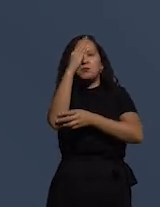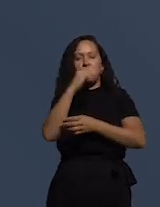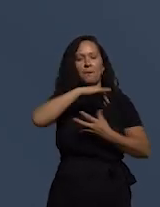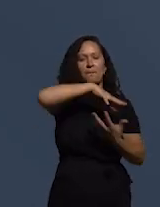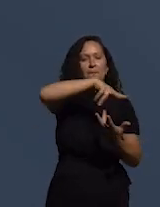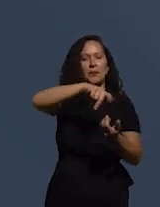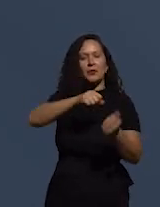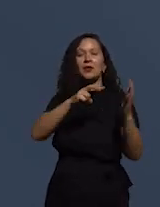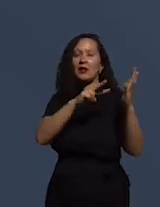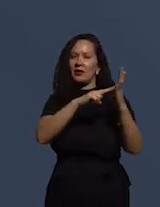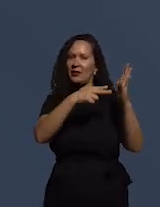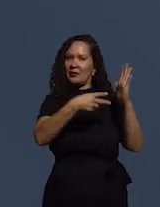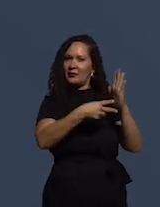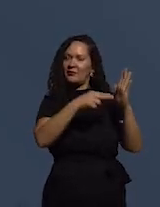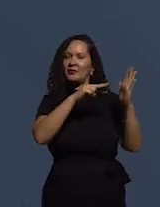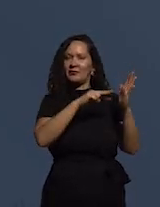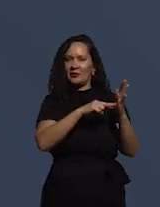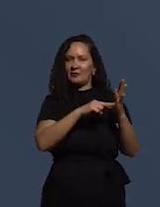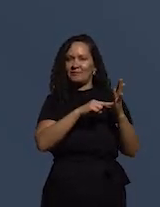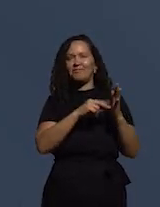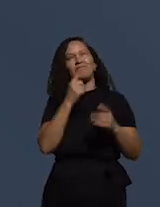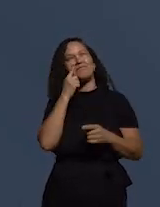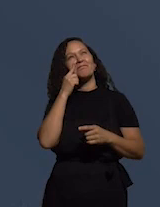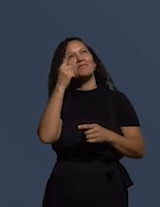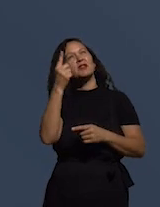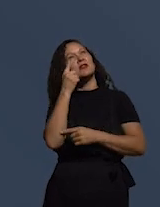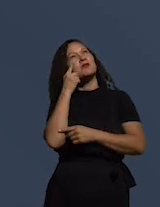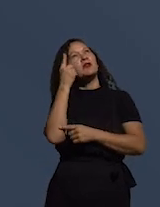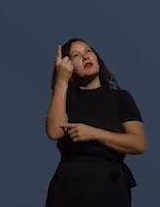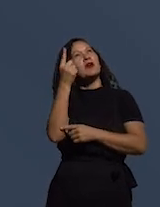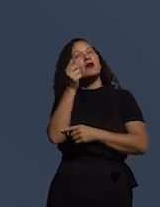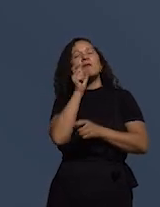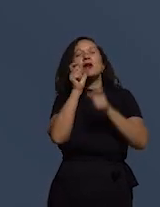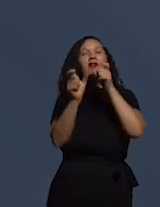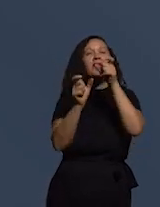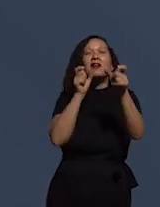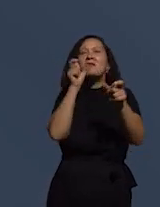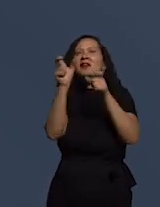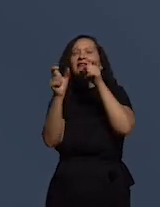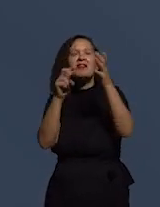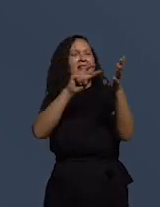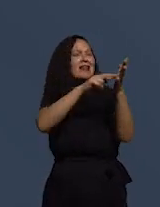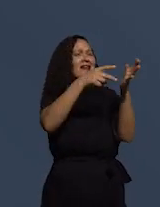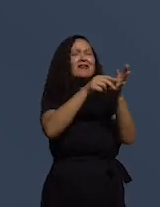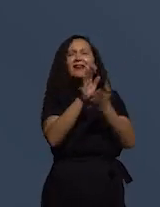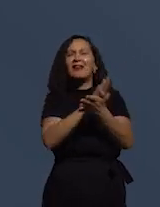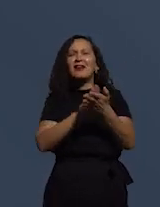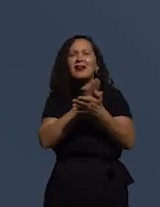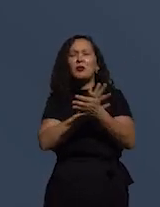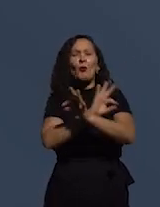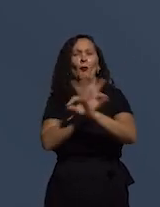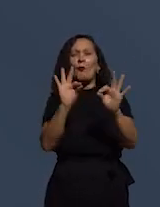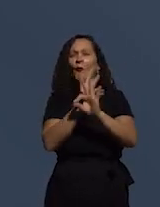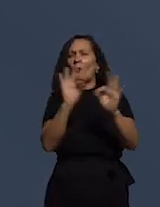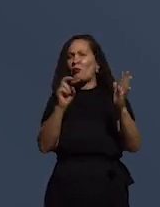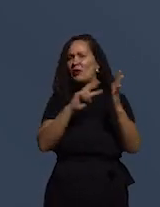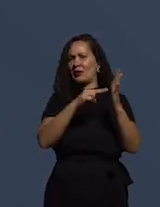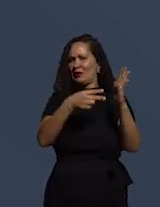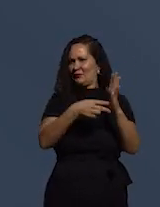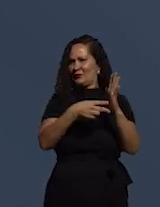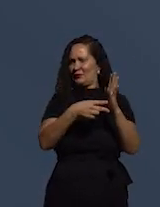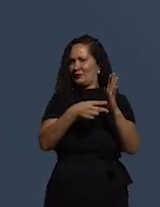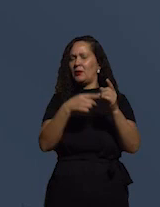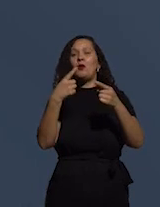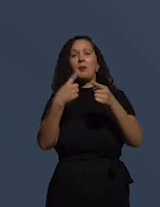significado nos remete é uma noção de palavras vazias de significado. Por que eu estou dizendo